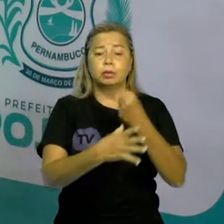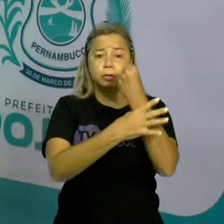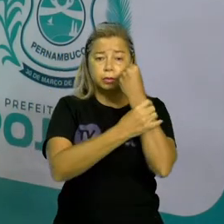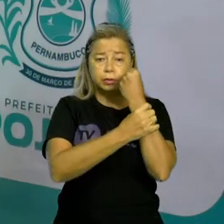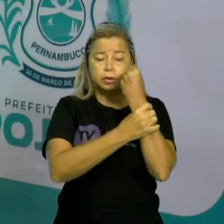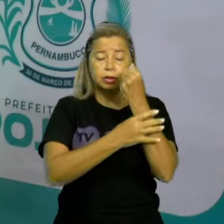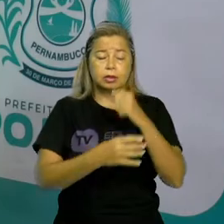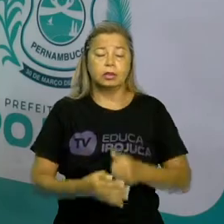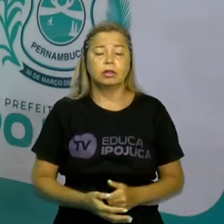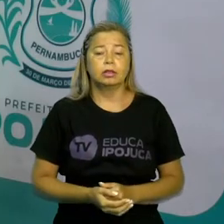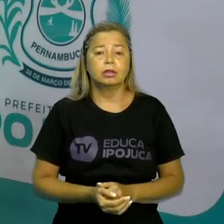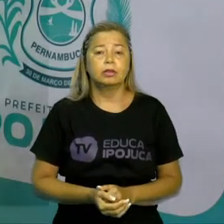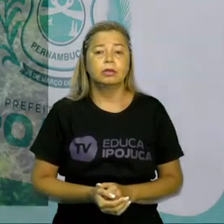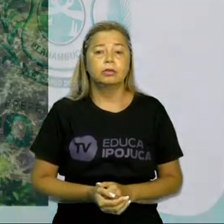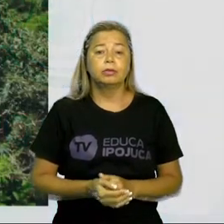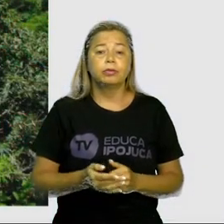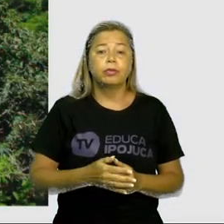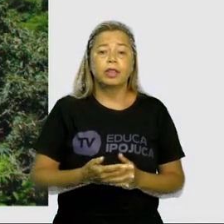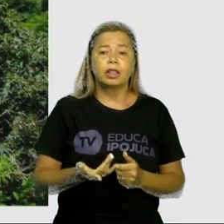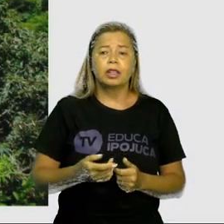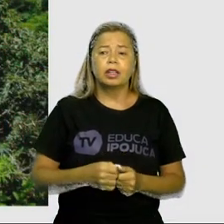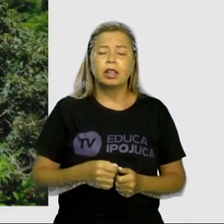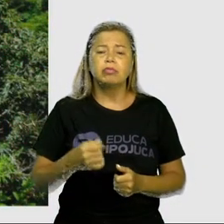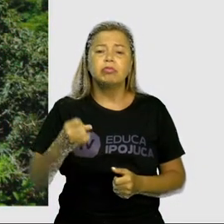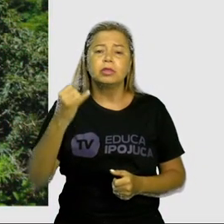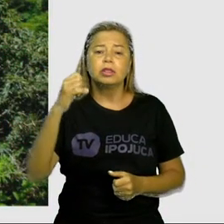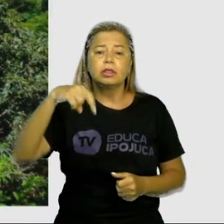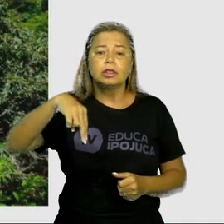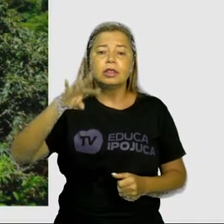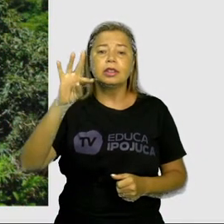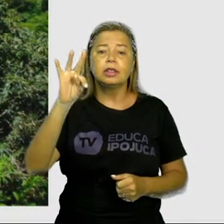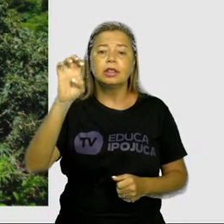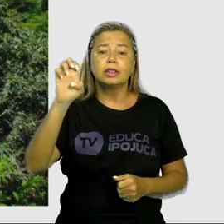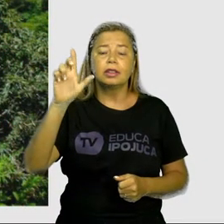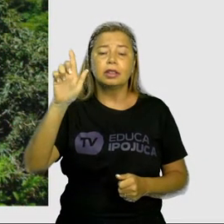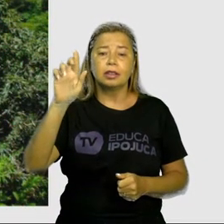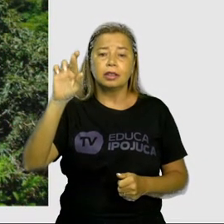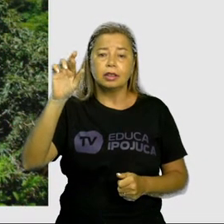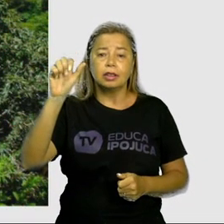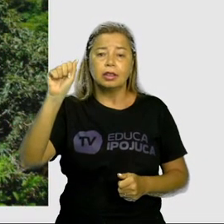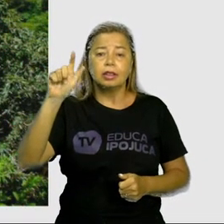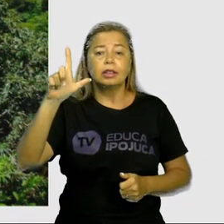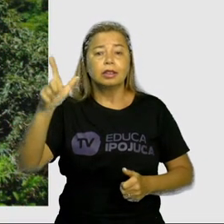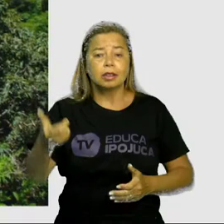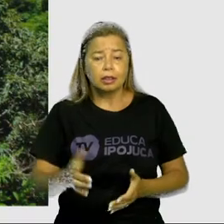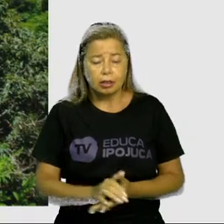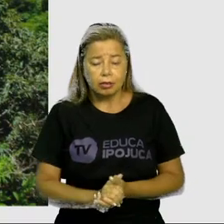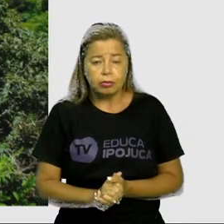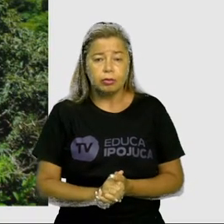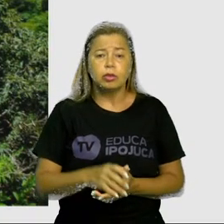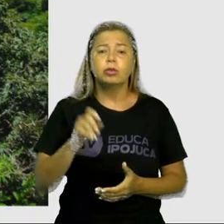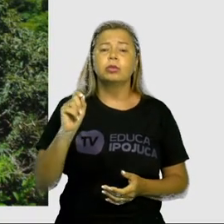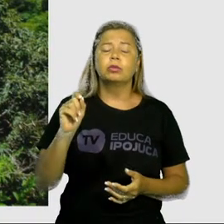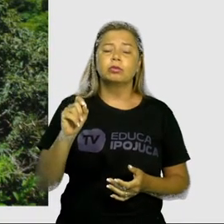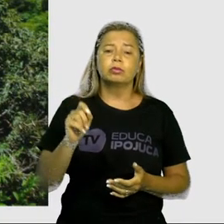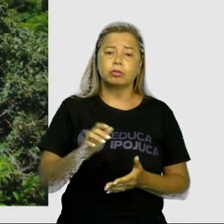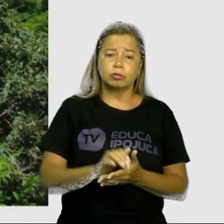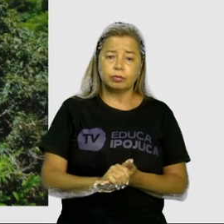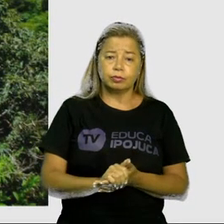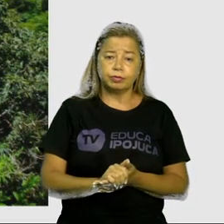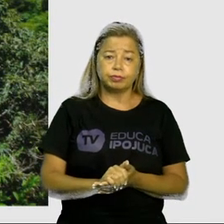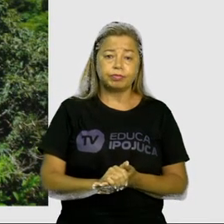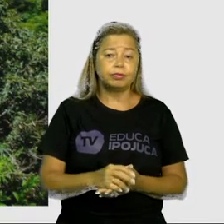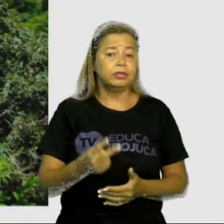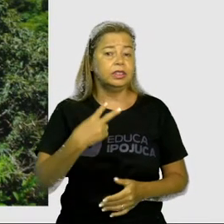unidades de proteção integral. O próprio nome já está dizendo proteção integral. Ela não